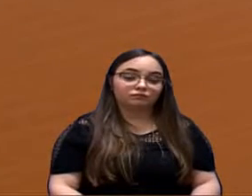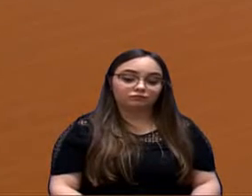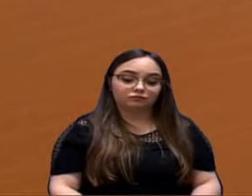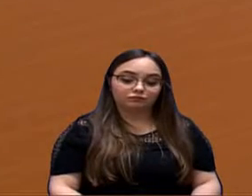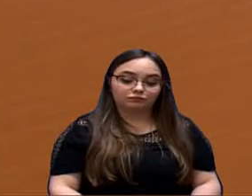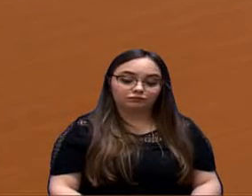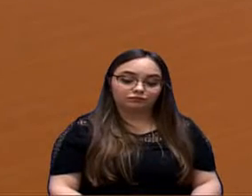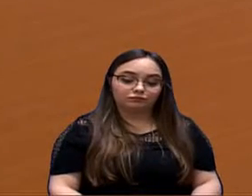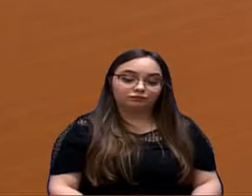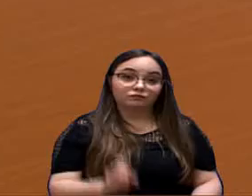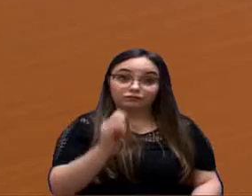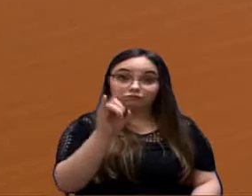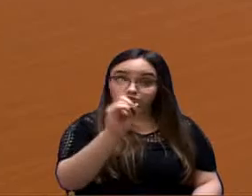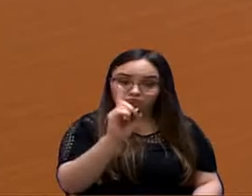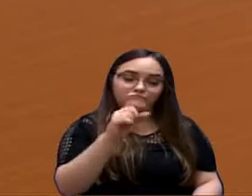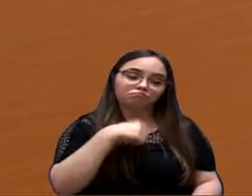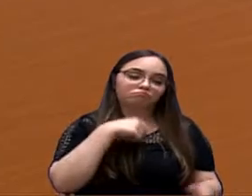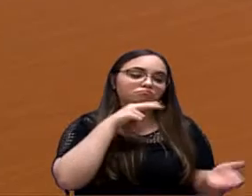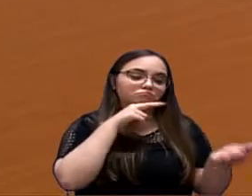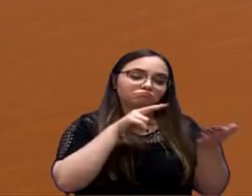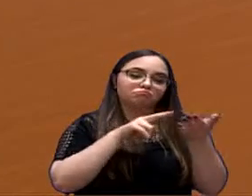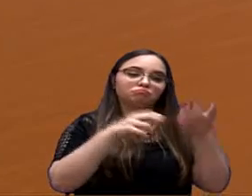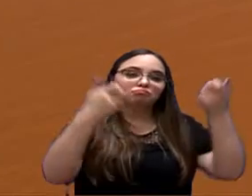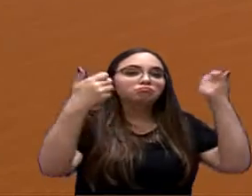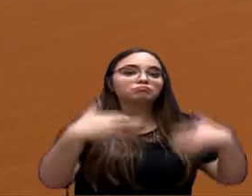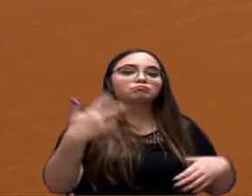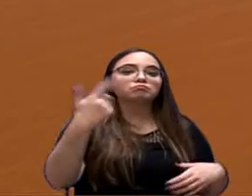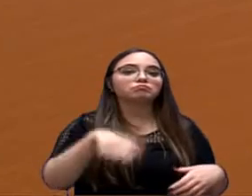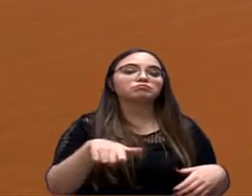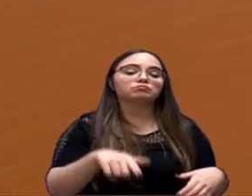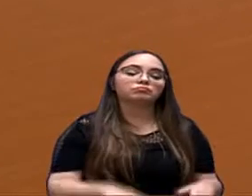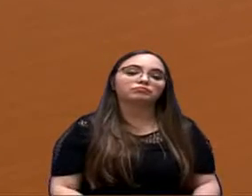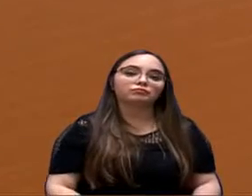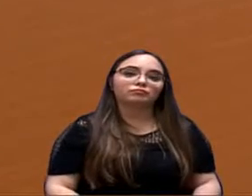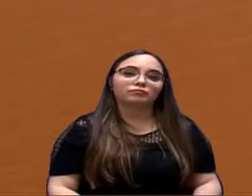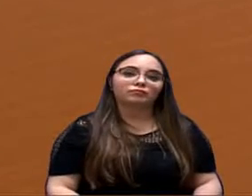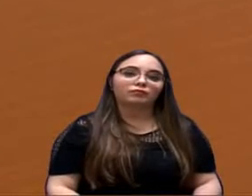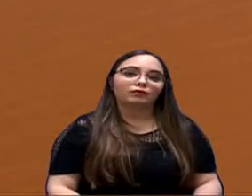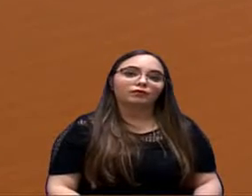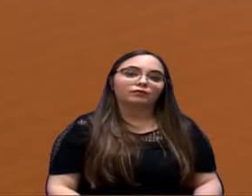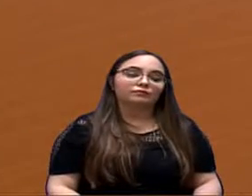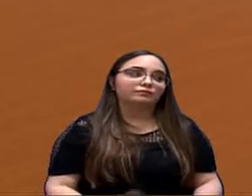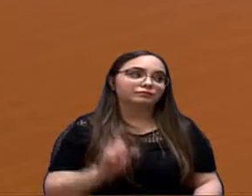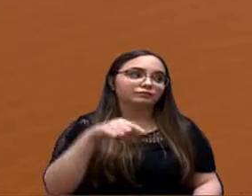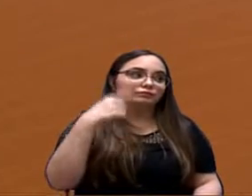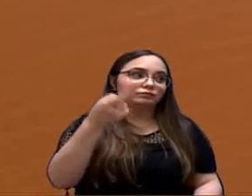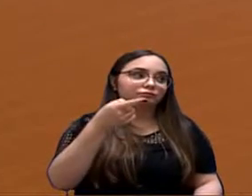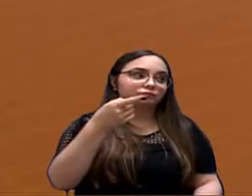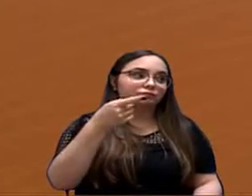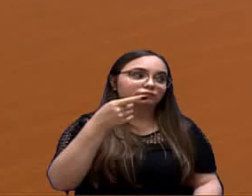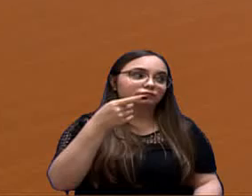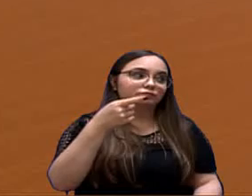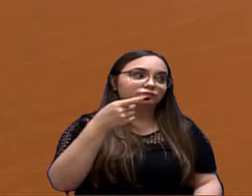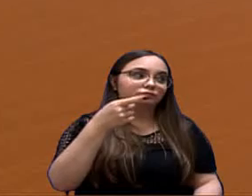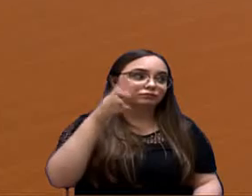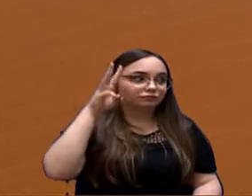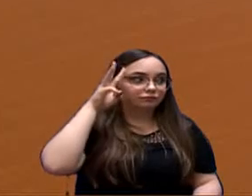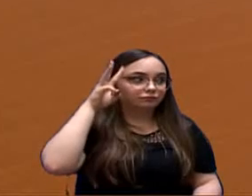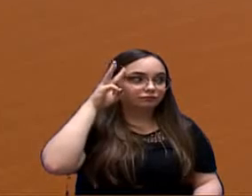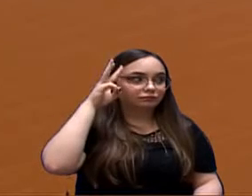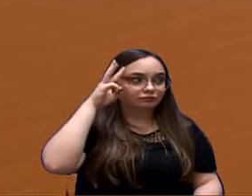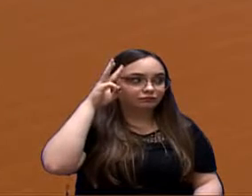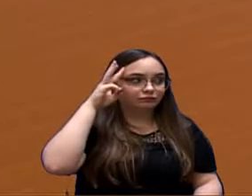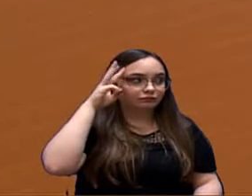legalmente, eu vou colocar na pauta novamente. Então, ele já vai entrar na pauta na próxima terça.